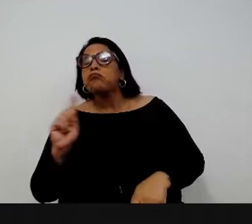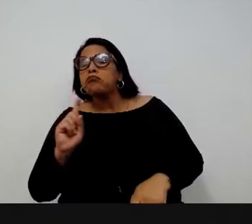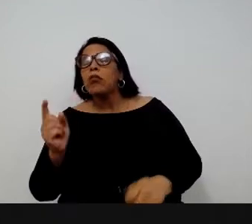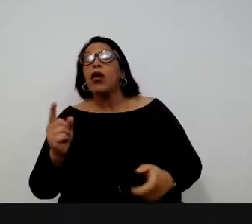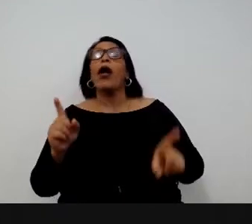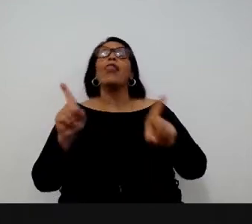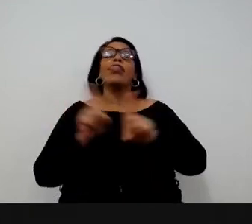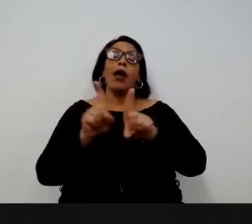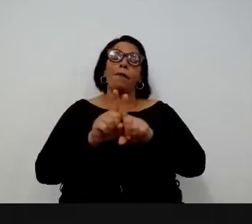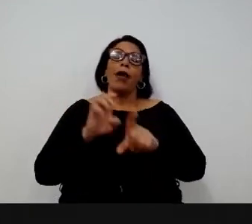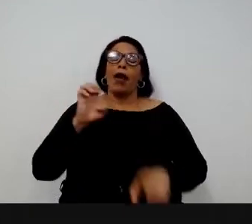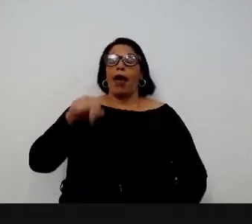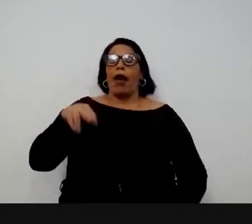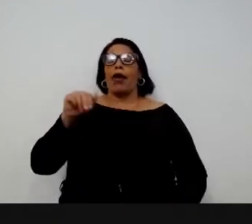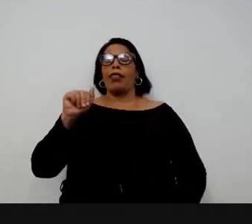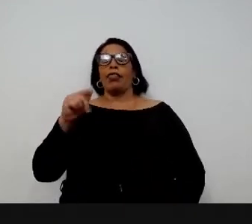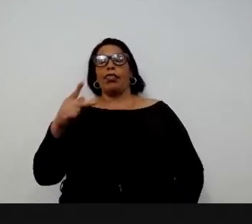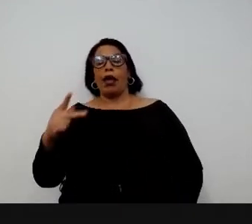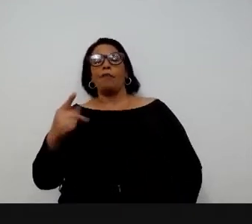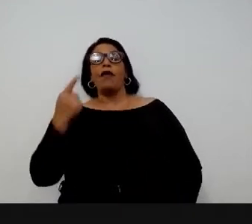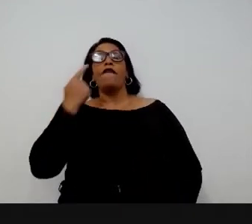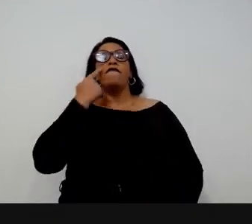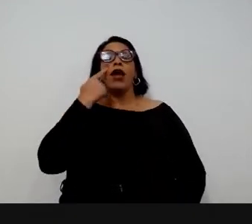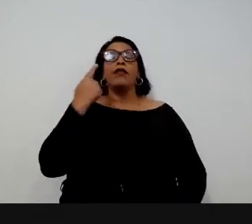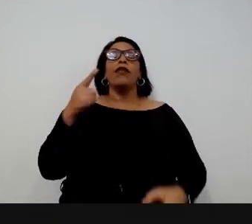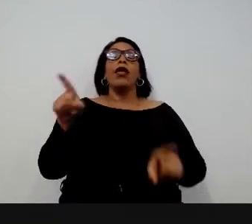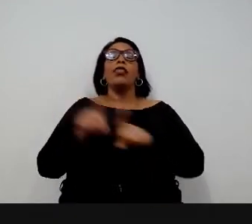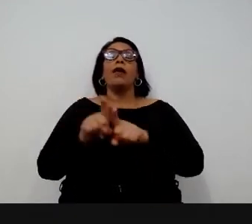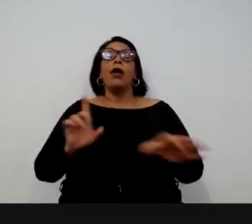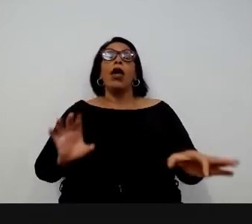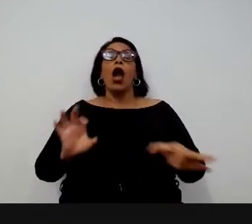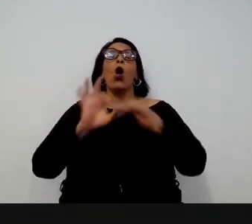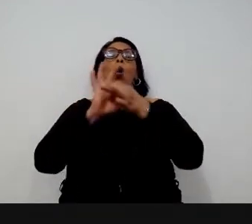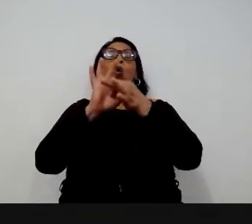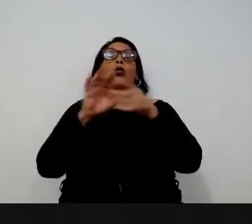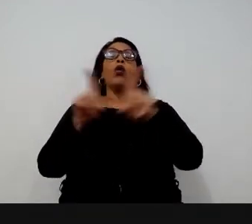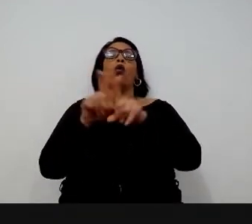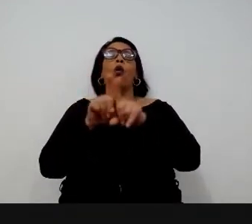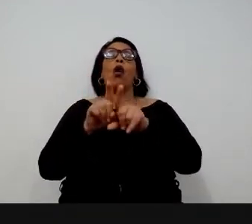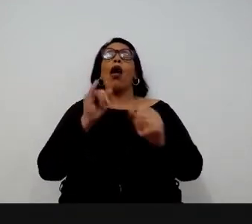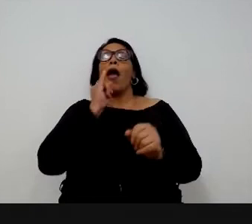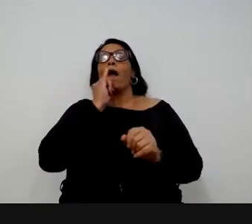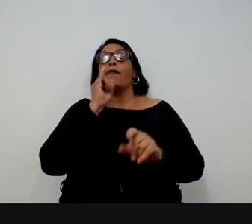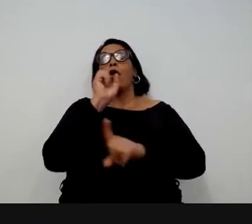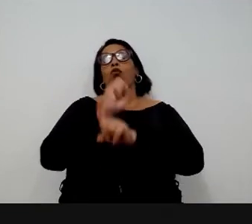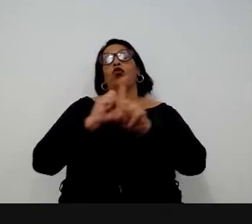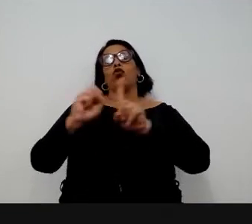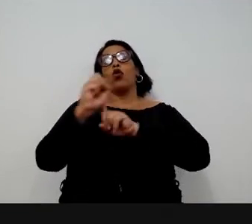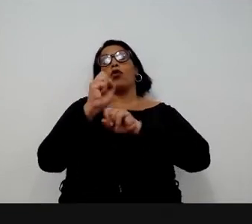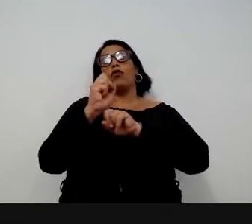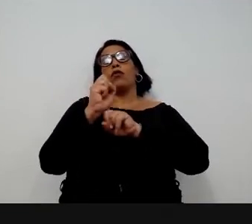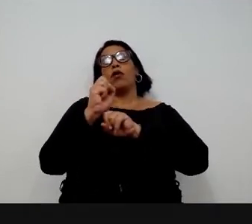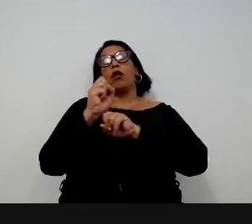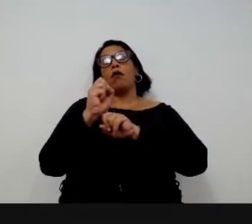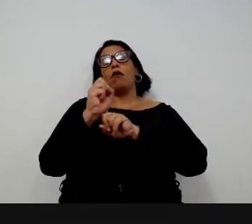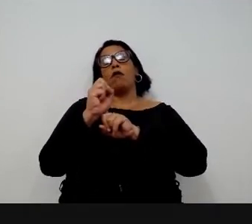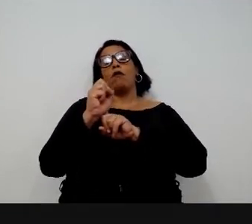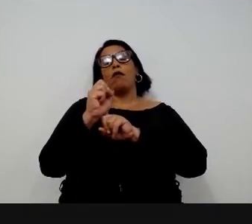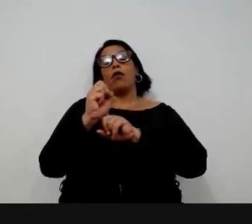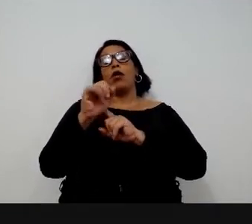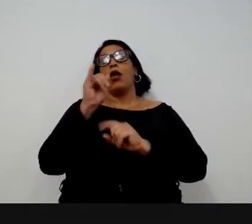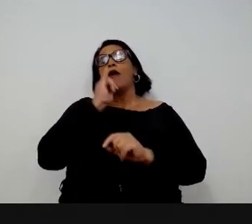Fizemos também um mapeamento primeiro feito de parcerias. Hoje a gente tem chamadas de parcerias de impacto social para distinguir de